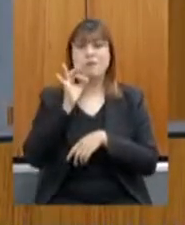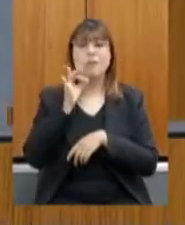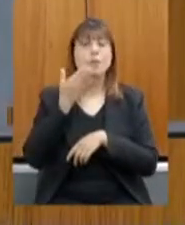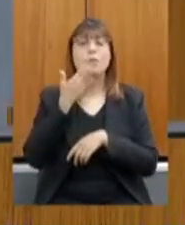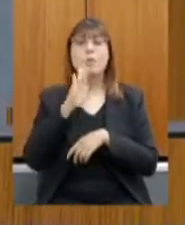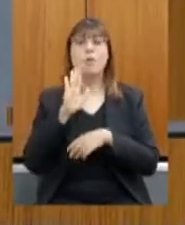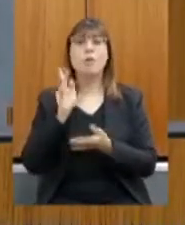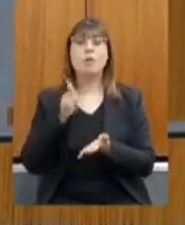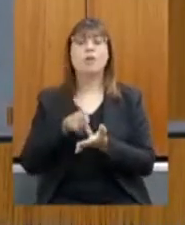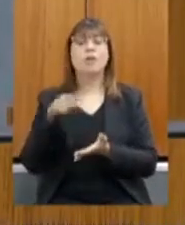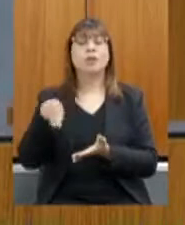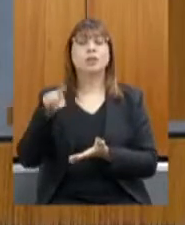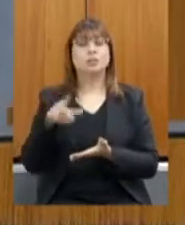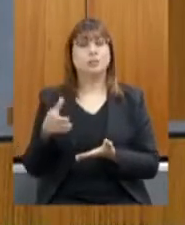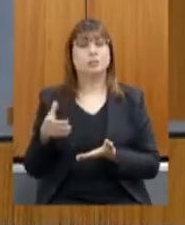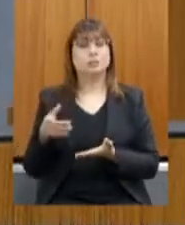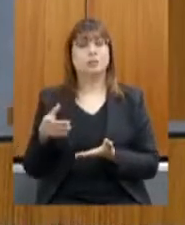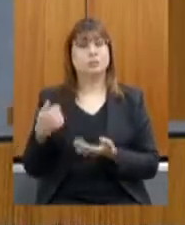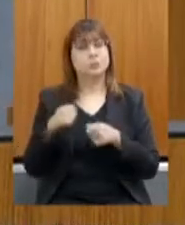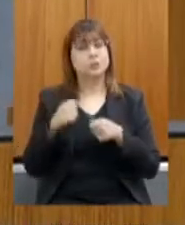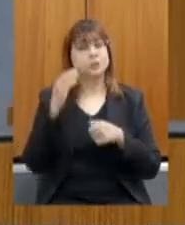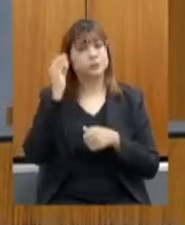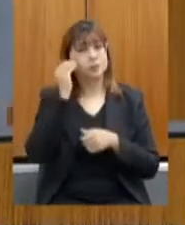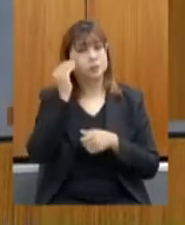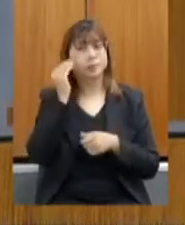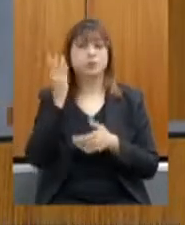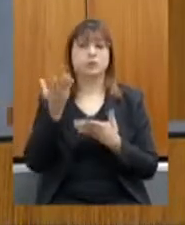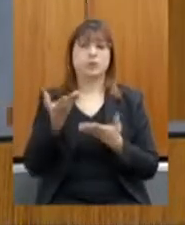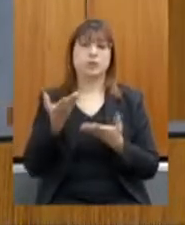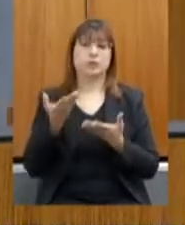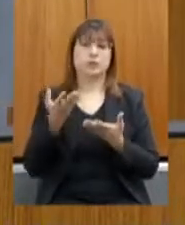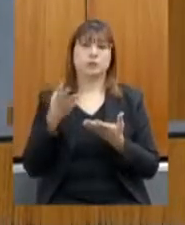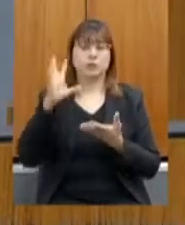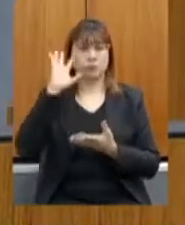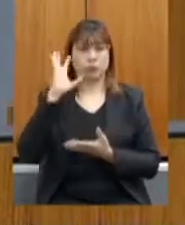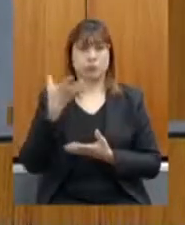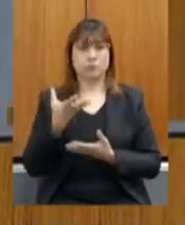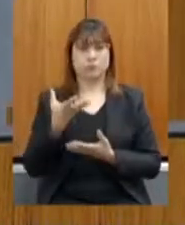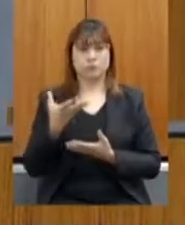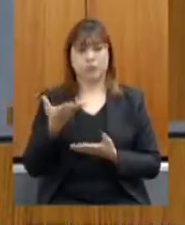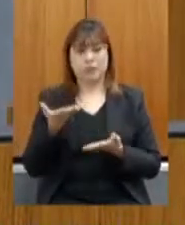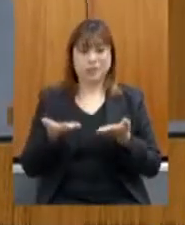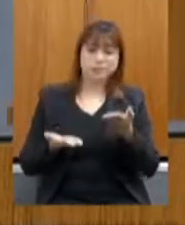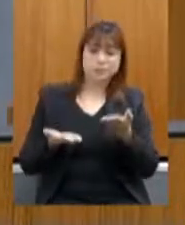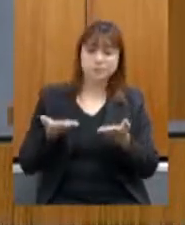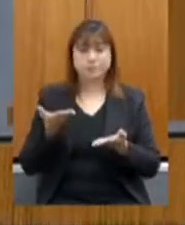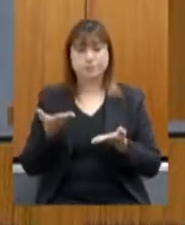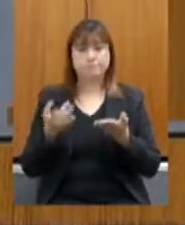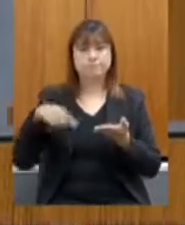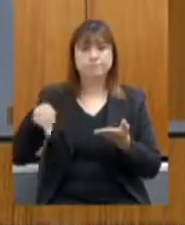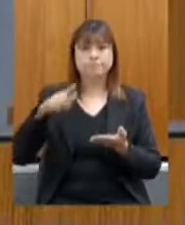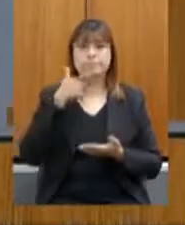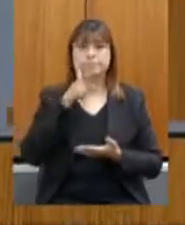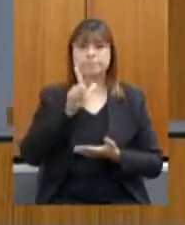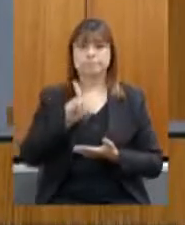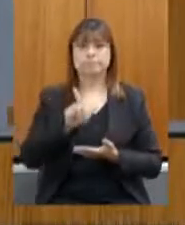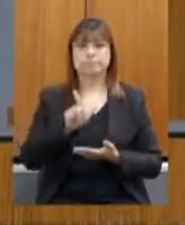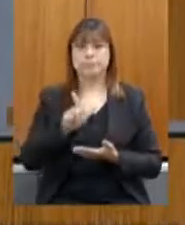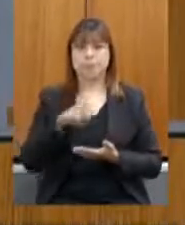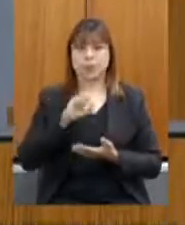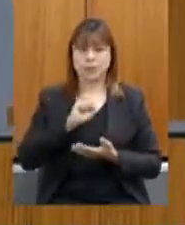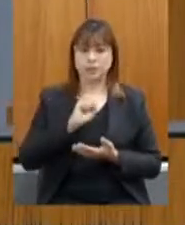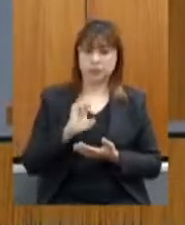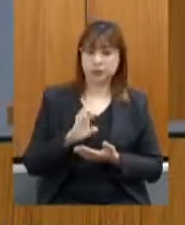e achar formas de dar um equilíbrio para que eles possam prorrogar, quem tem dívida